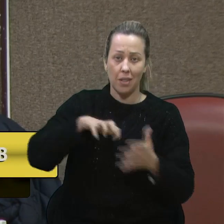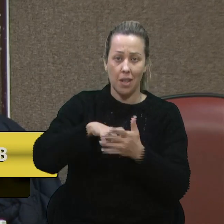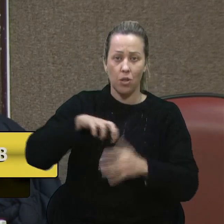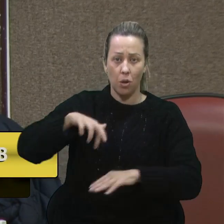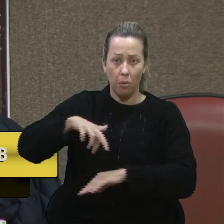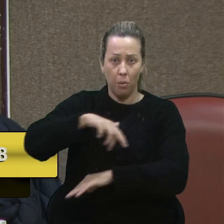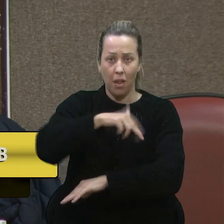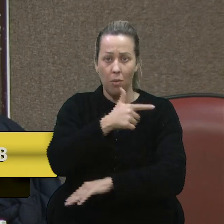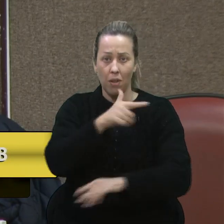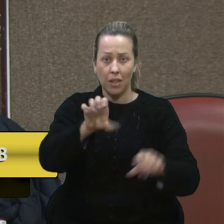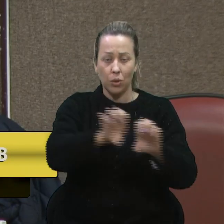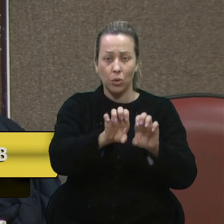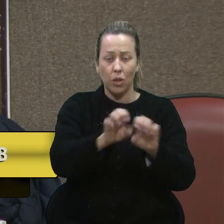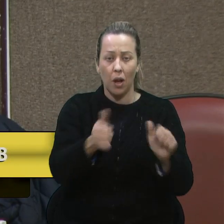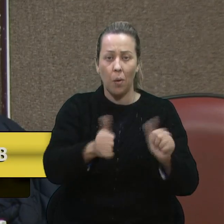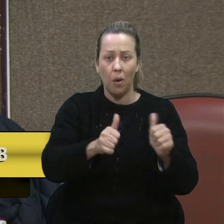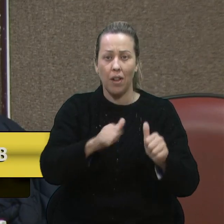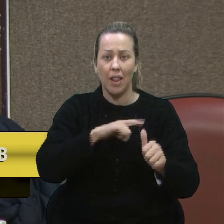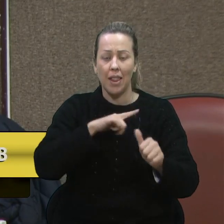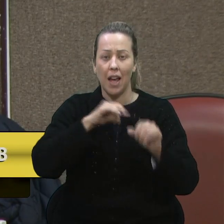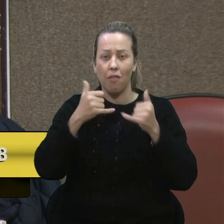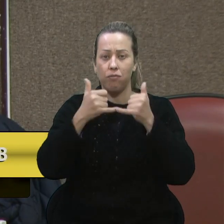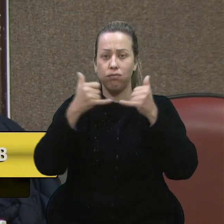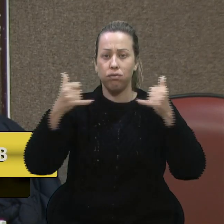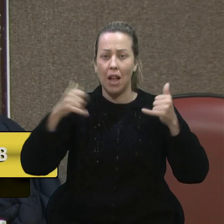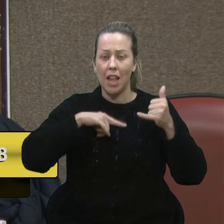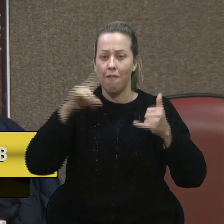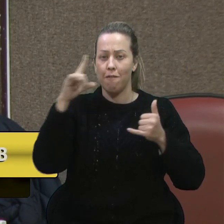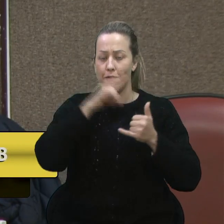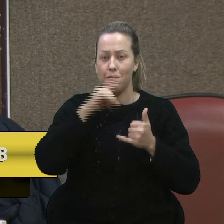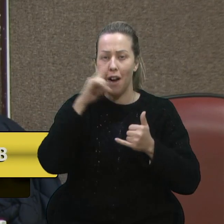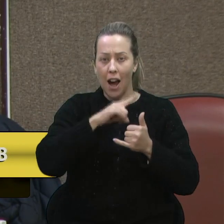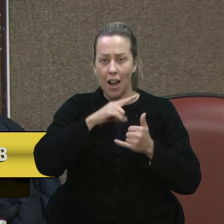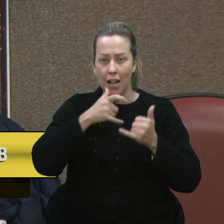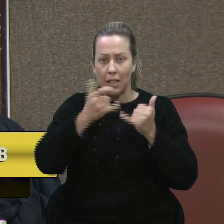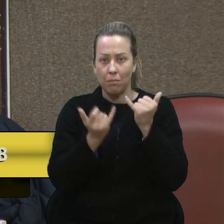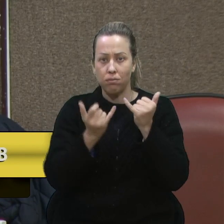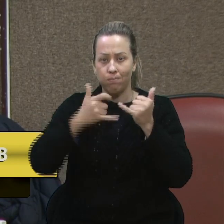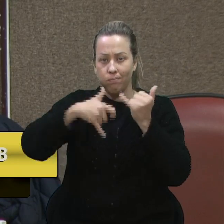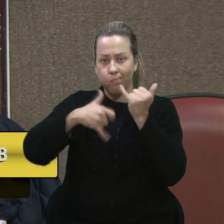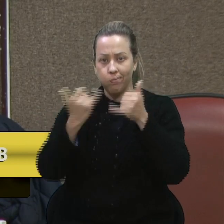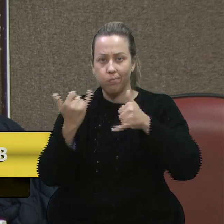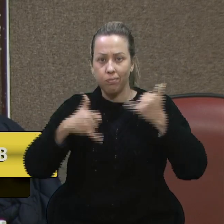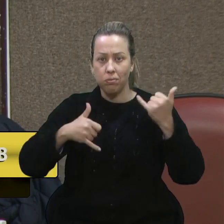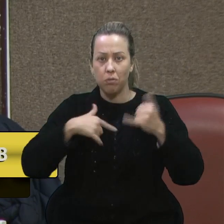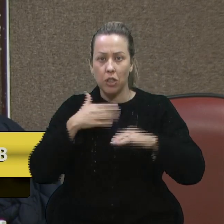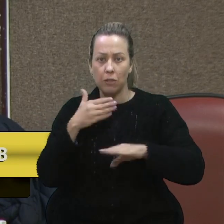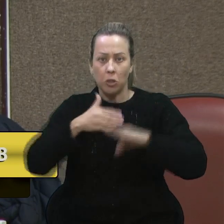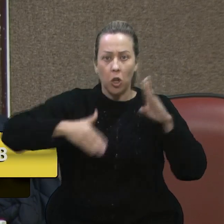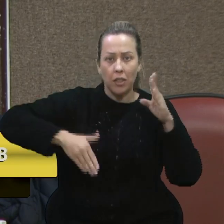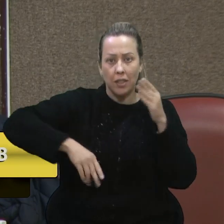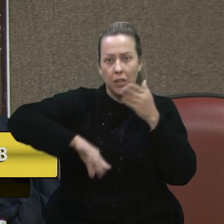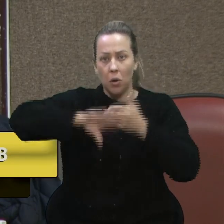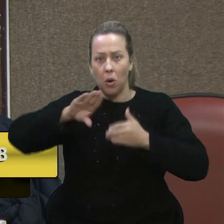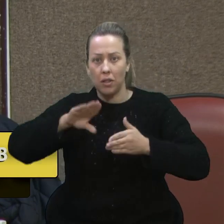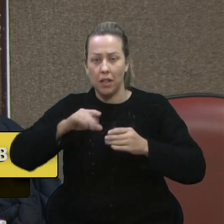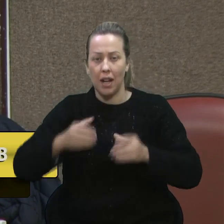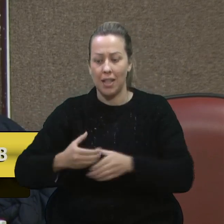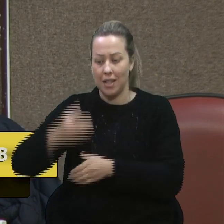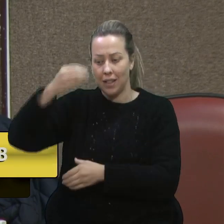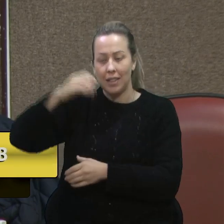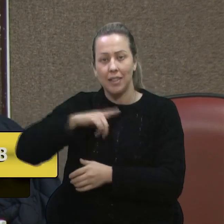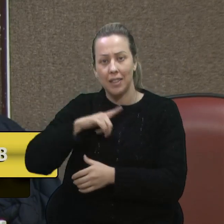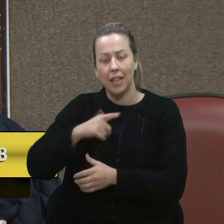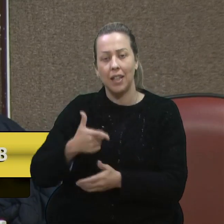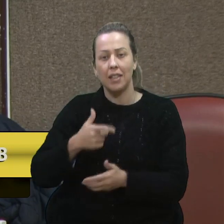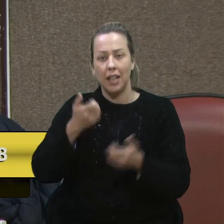pois muitas vezes esses cabos estão com rompimento e ficam com as pontas que cortam as pessoas. Além daqueles,